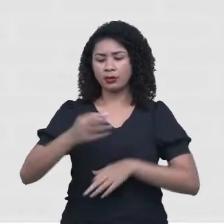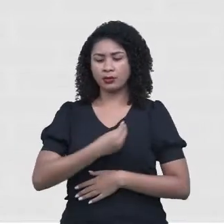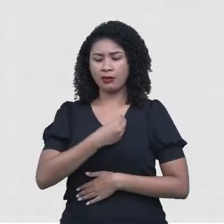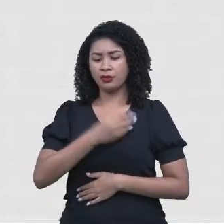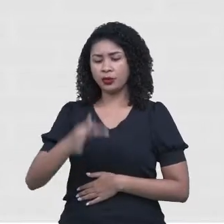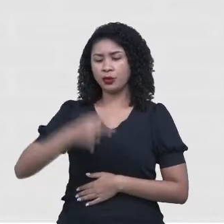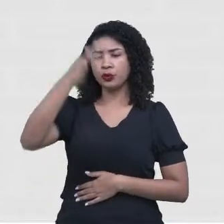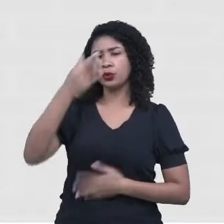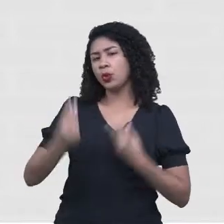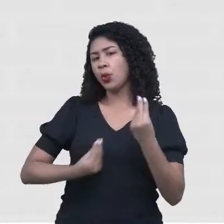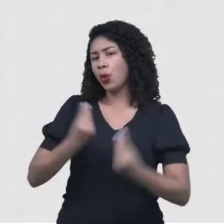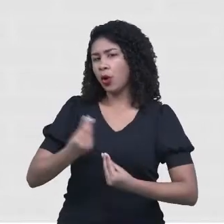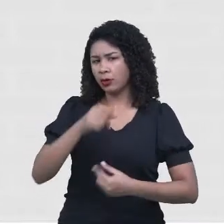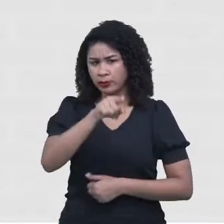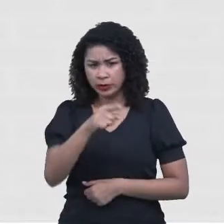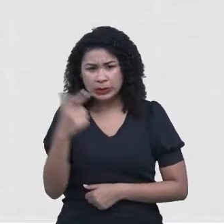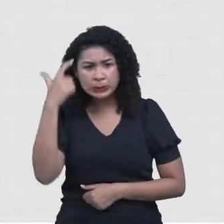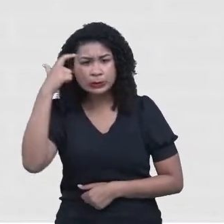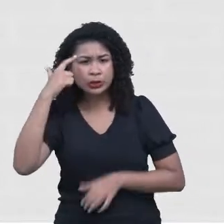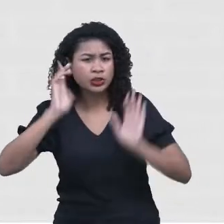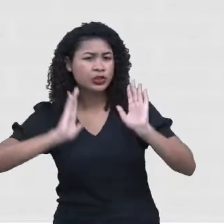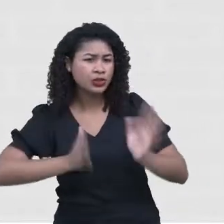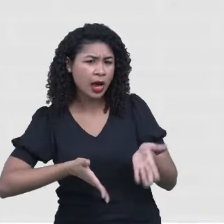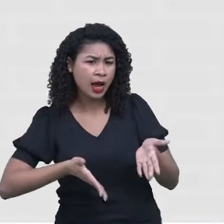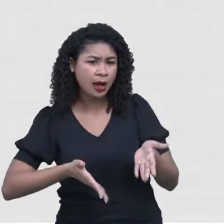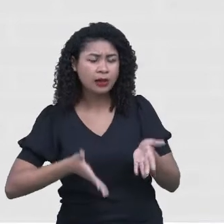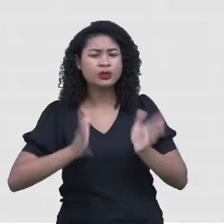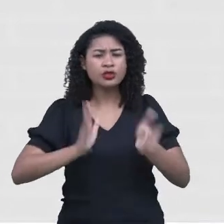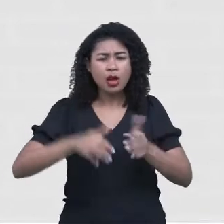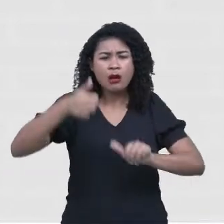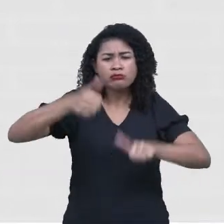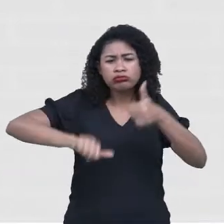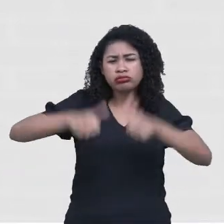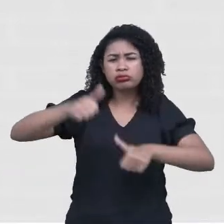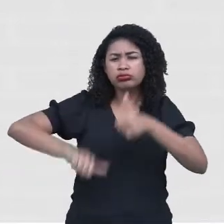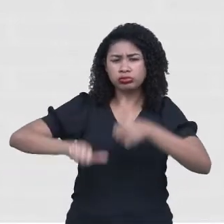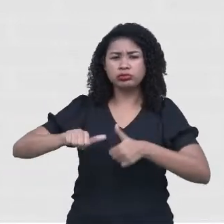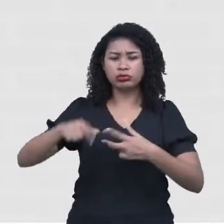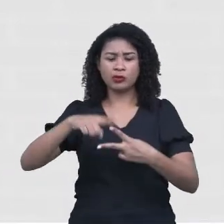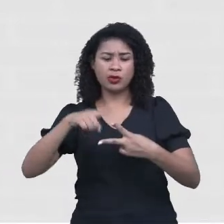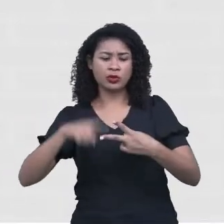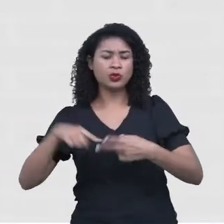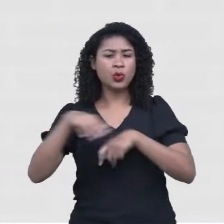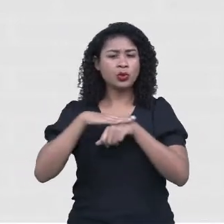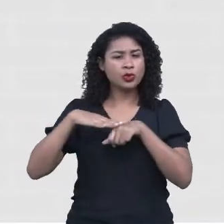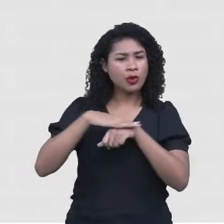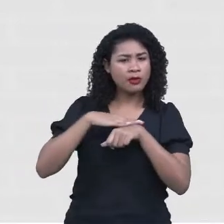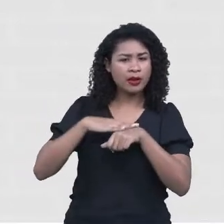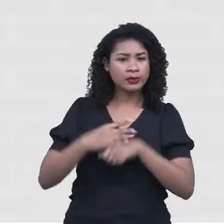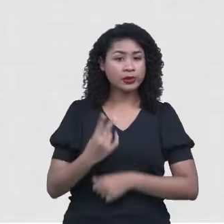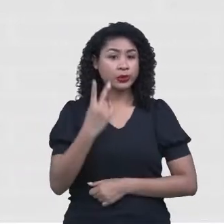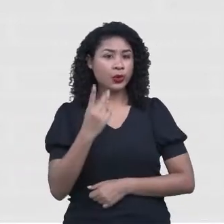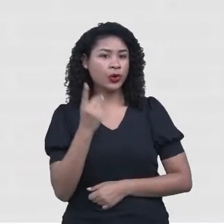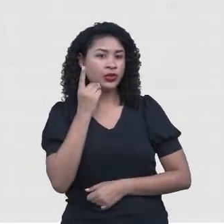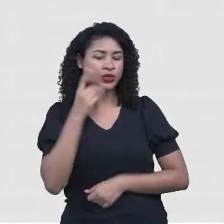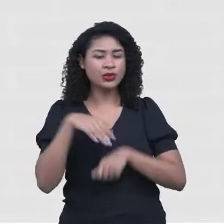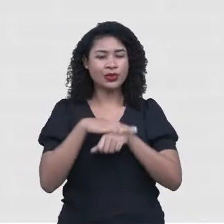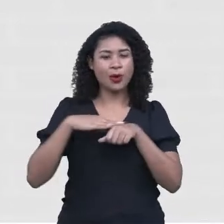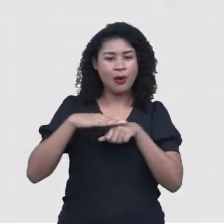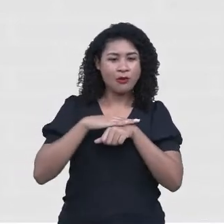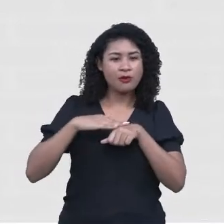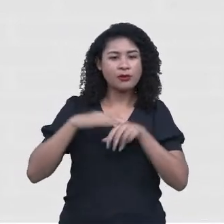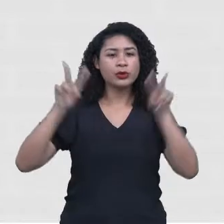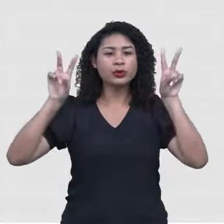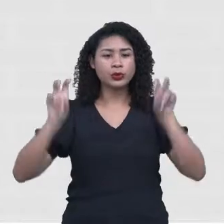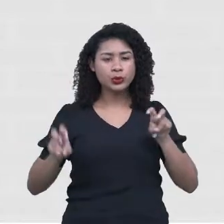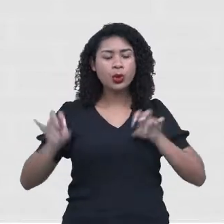Deu para pensar um pouquinho? Deu para analisar nesses dois diálogos que nós tivemos, nesses dois dias que nós tivemos de diálogo falando sobre o